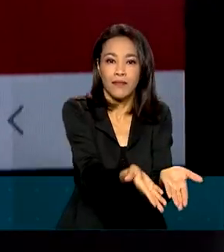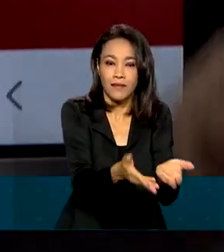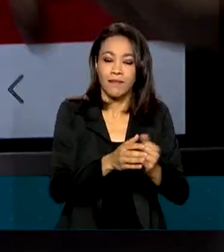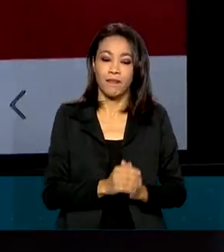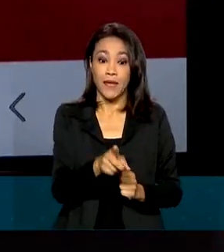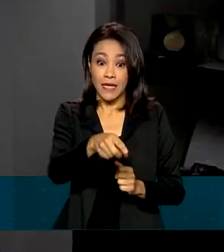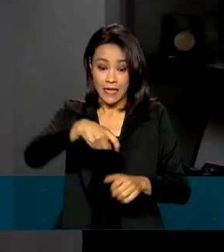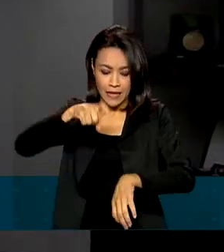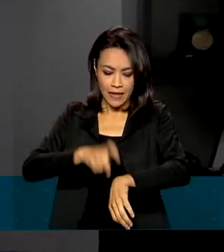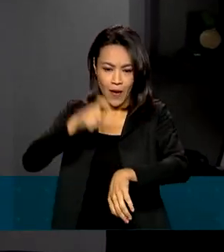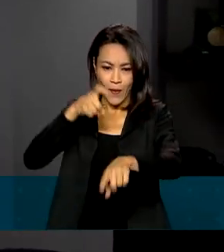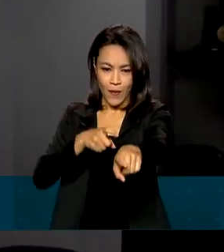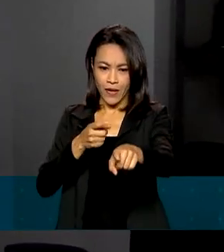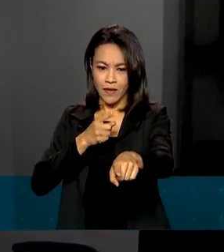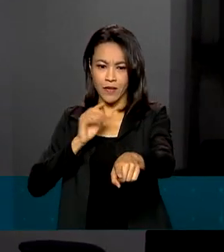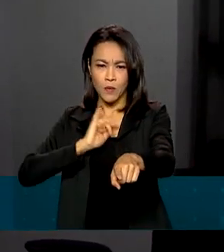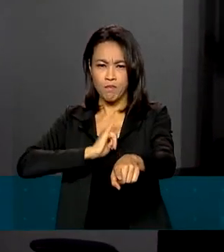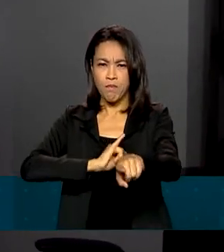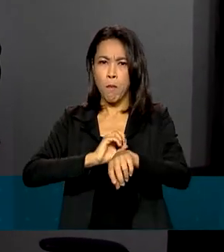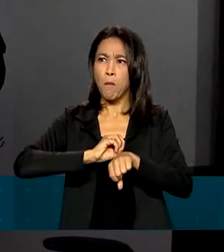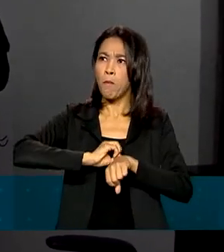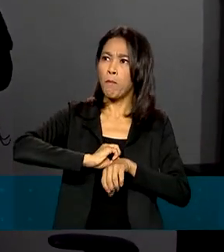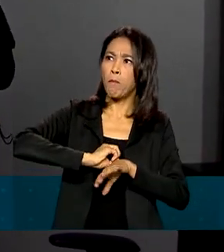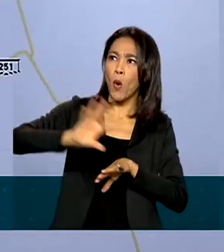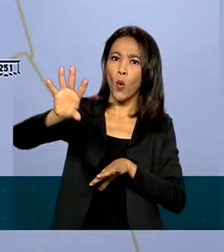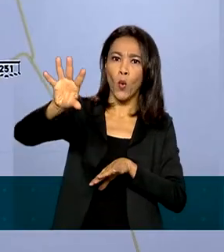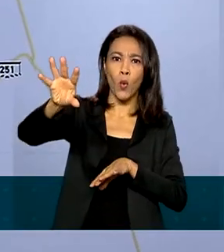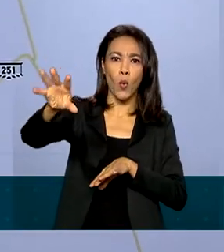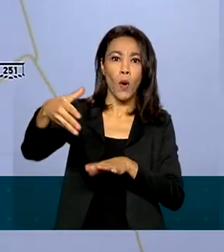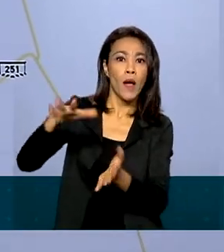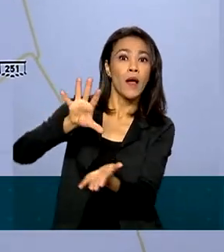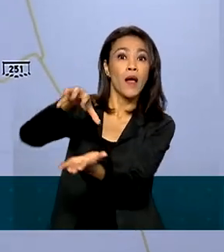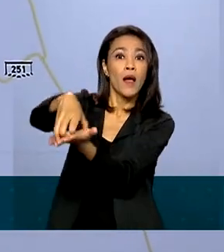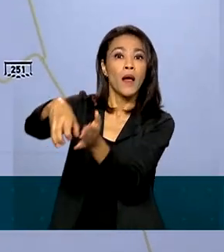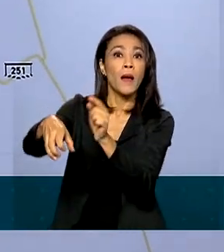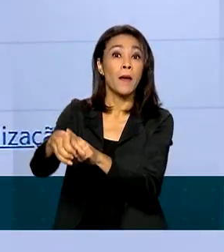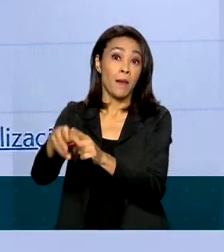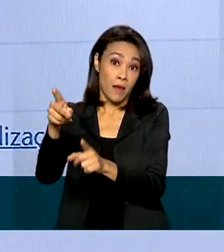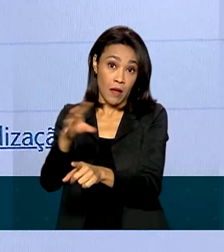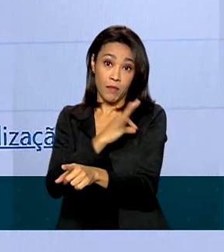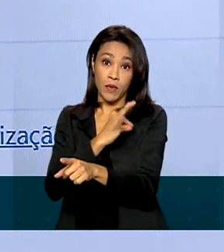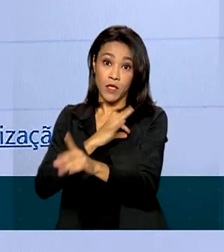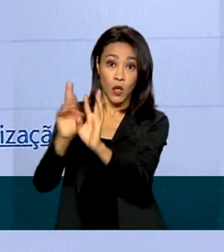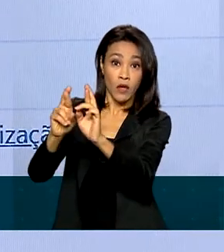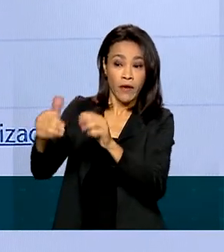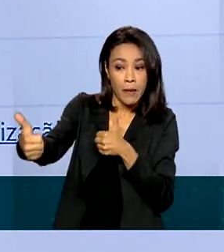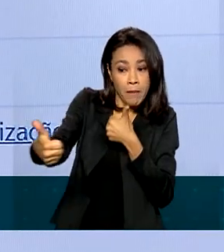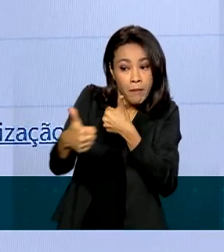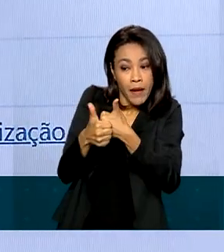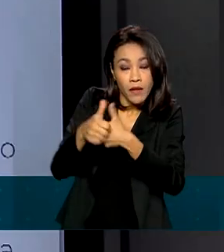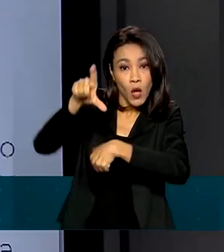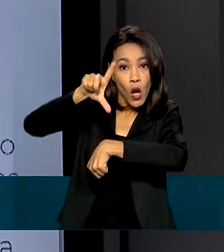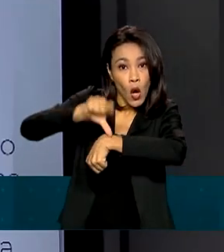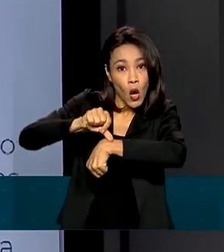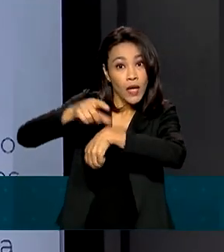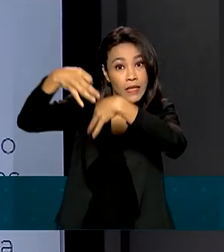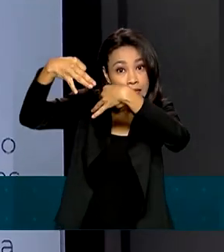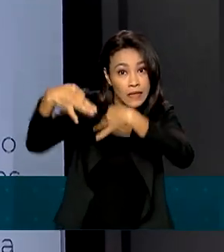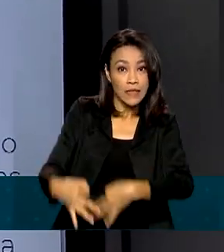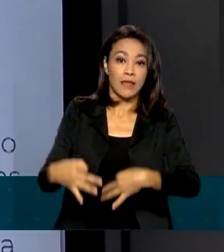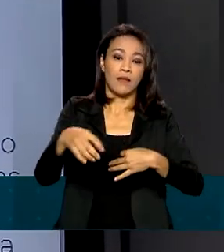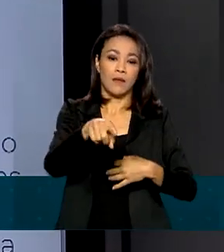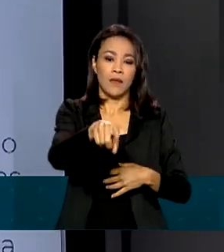enviado instantaneamente para a central da PRF mais próxima com hora e localização exatas. Um